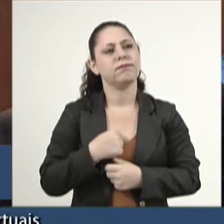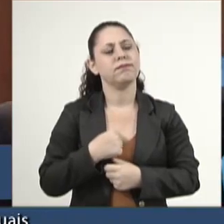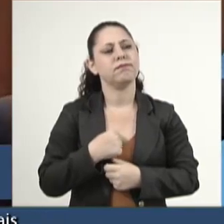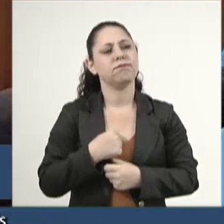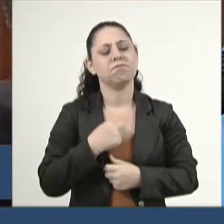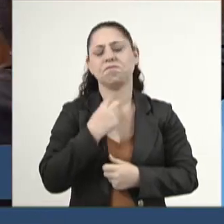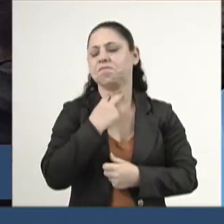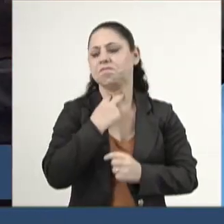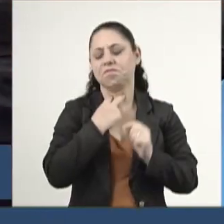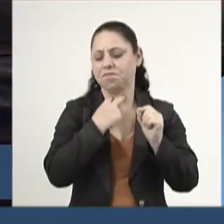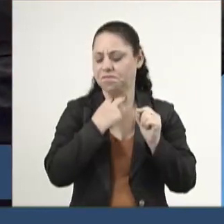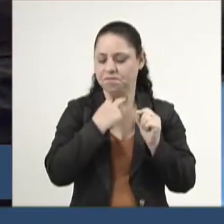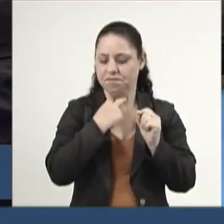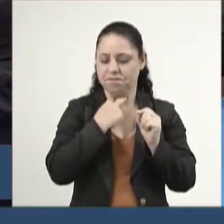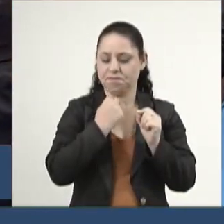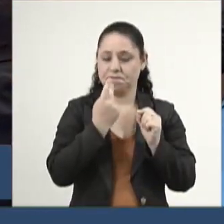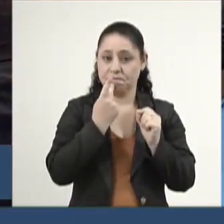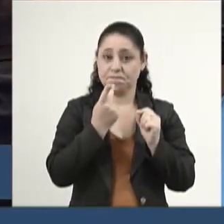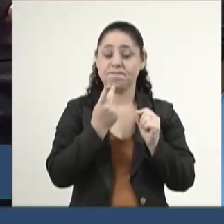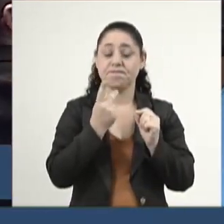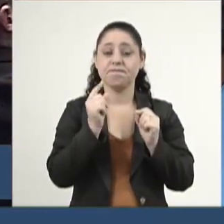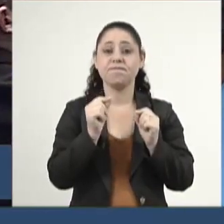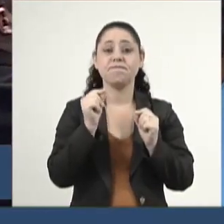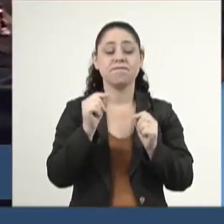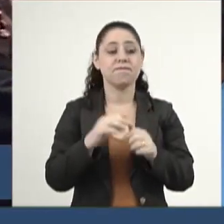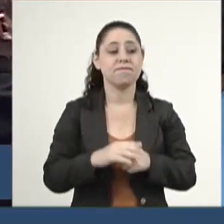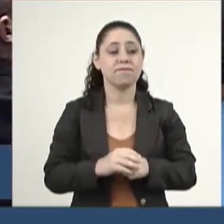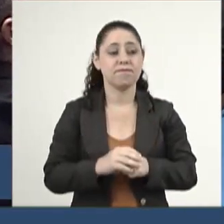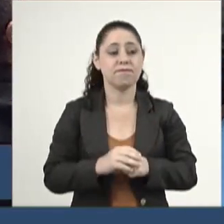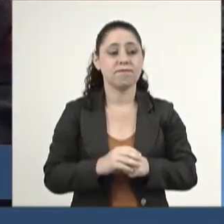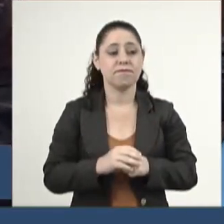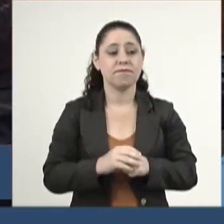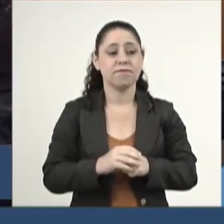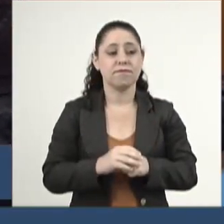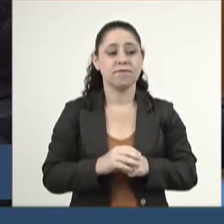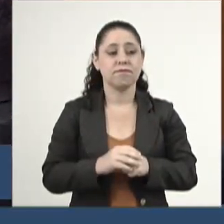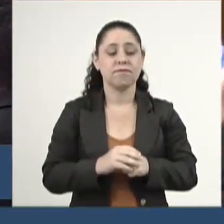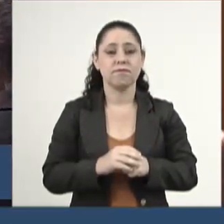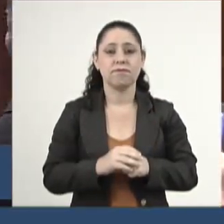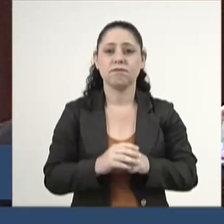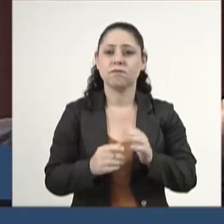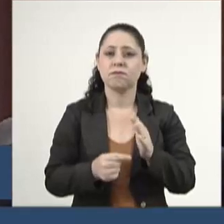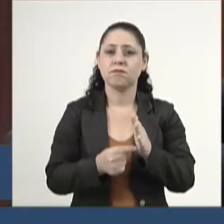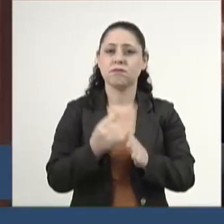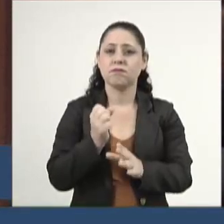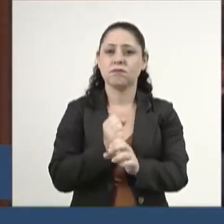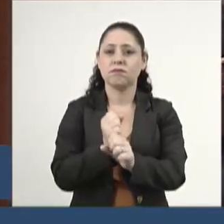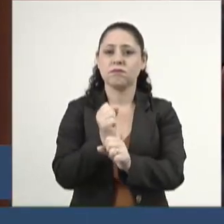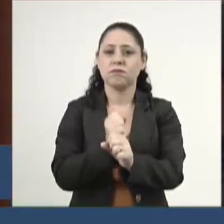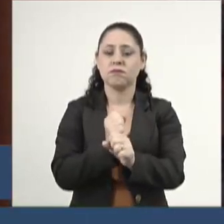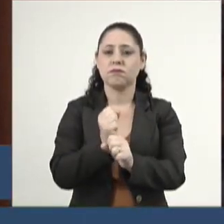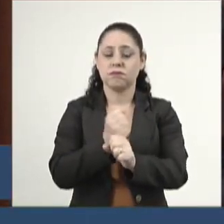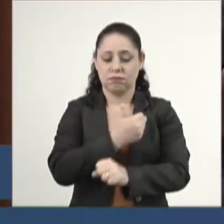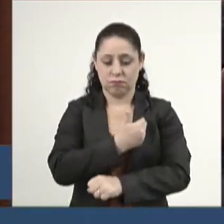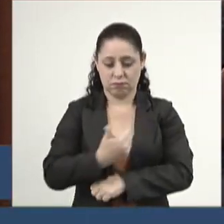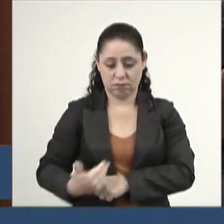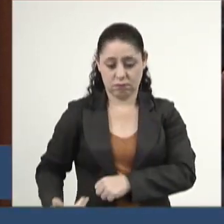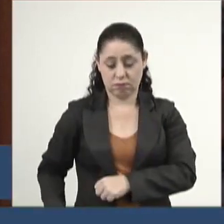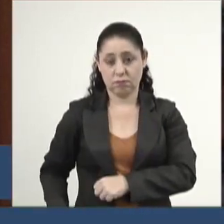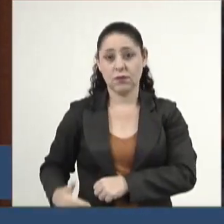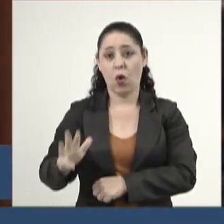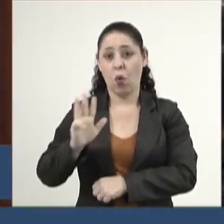de falar sobre o primeiro ano do governo do presidente